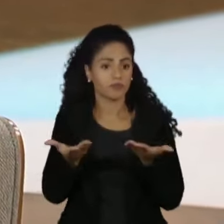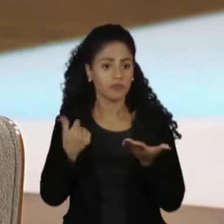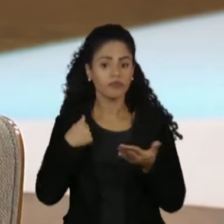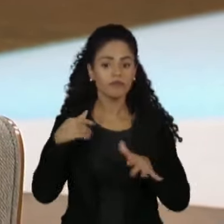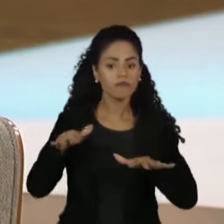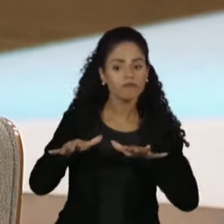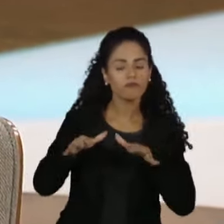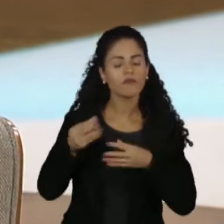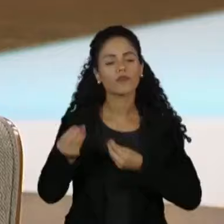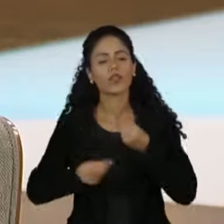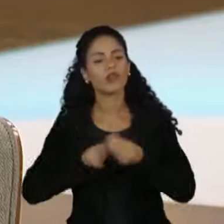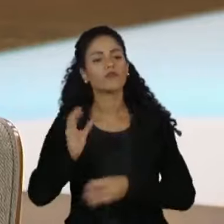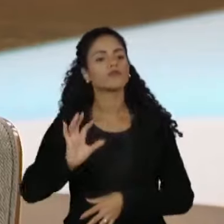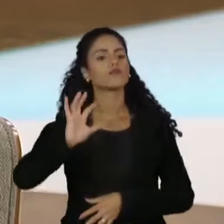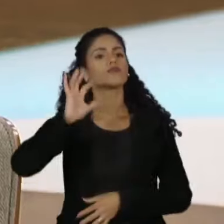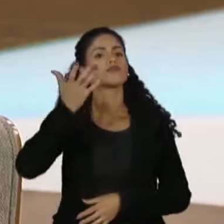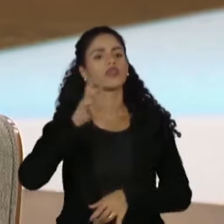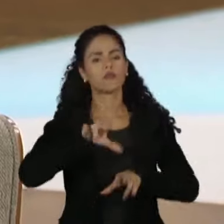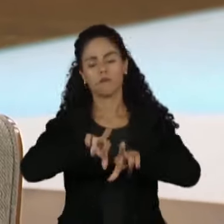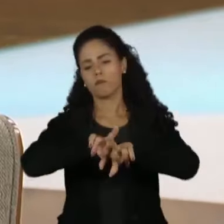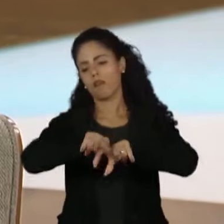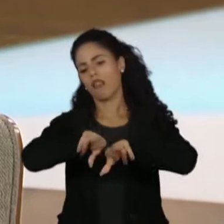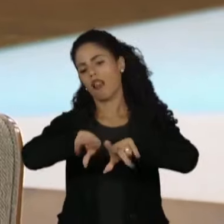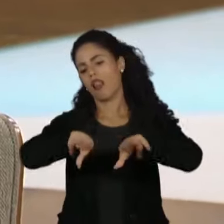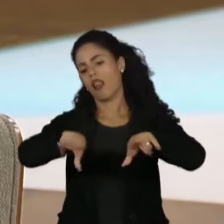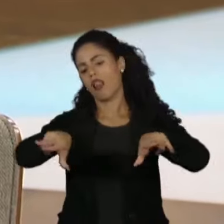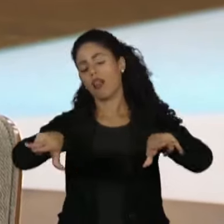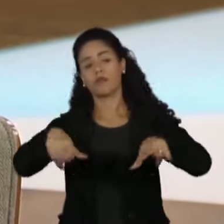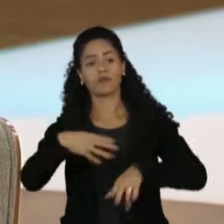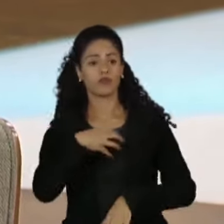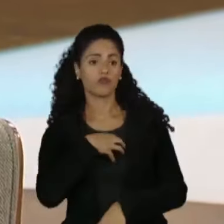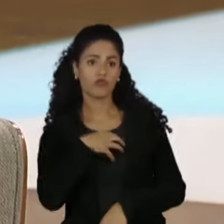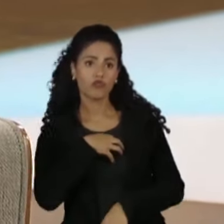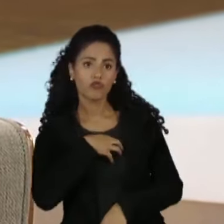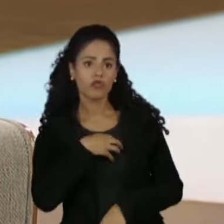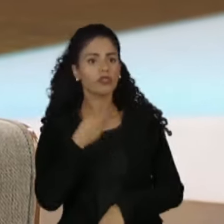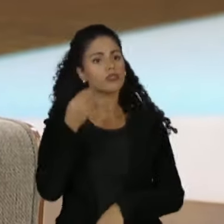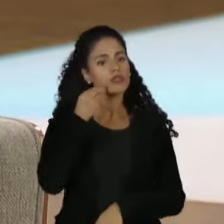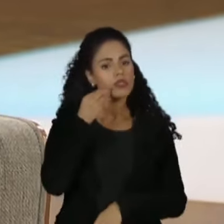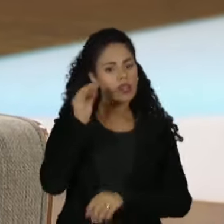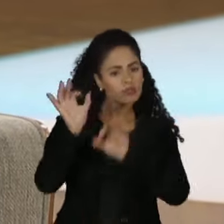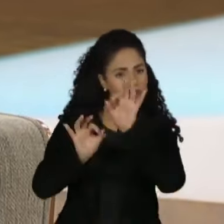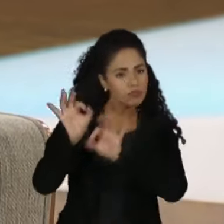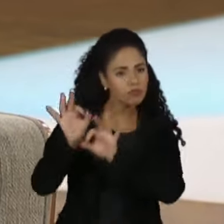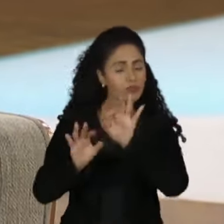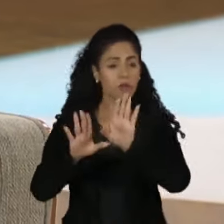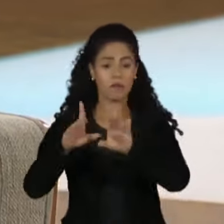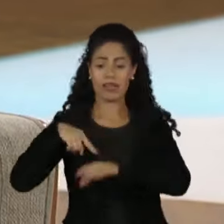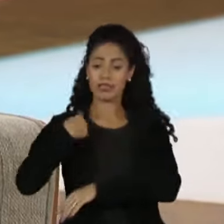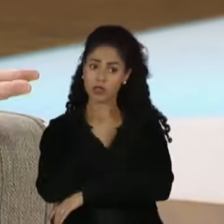O que é que